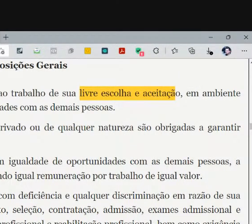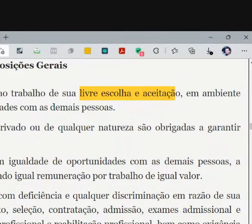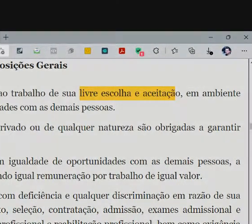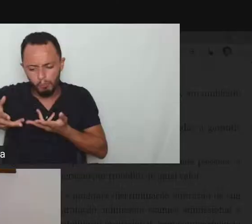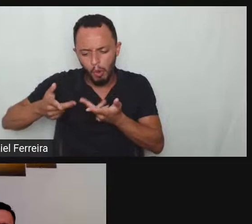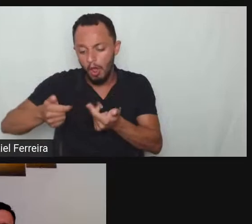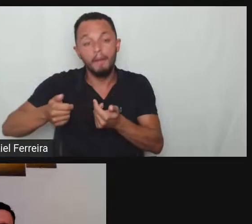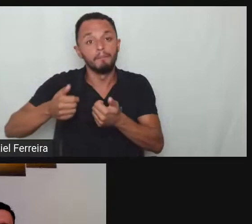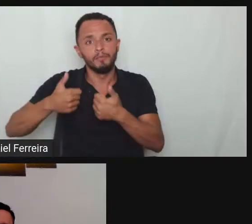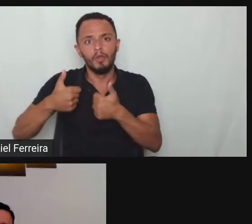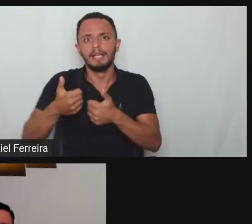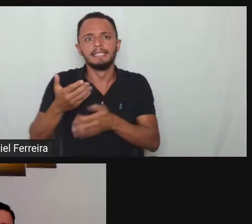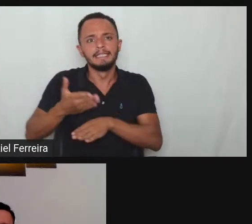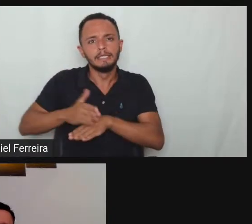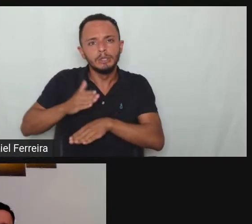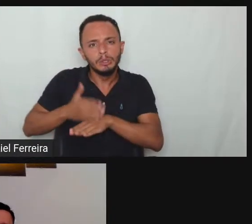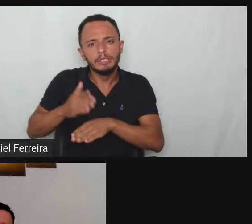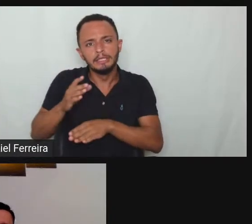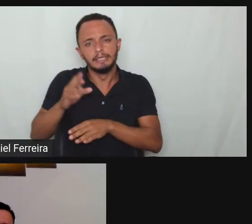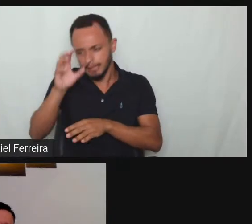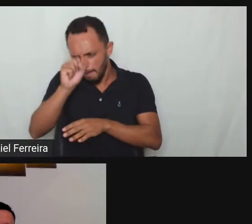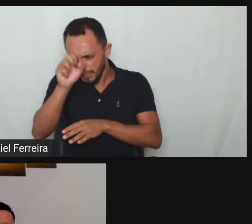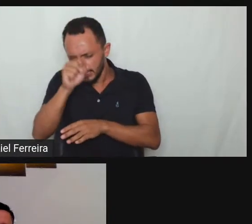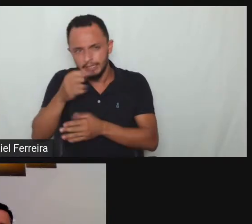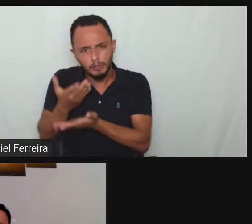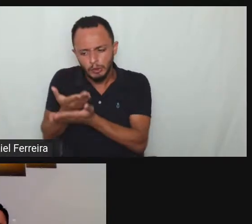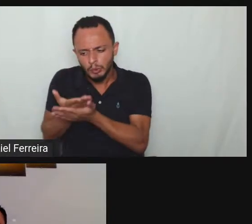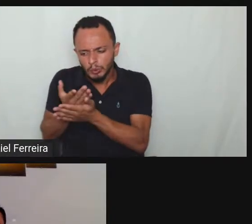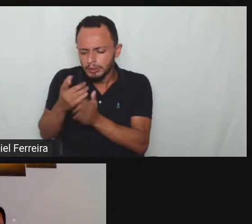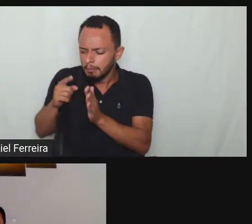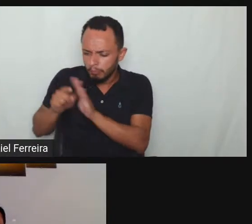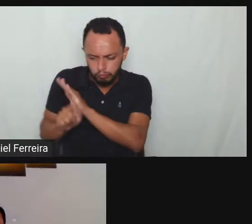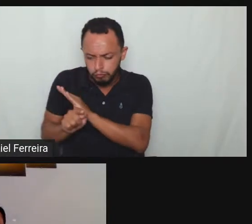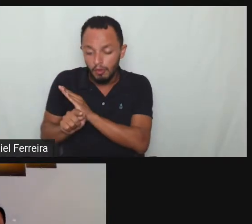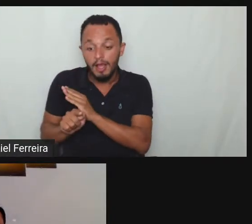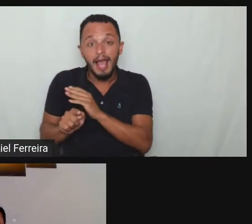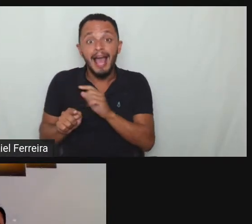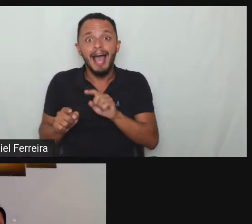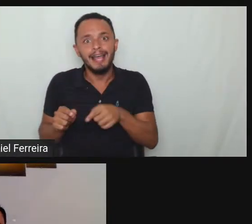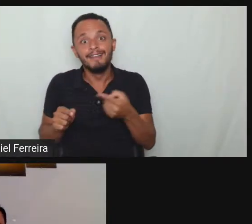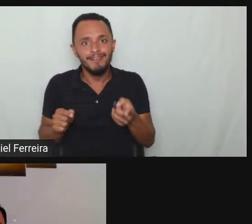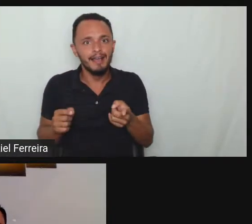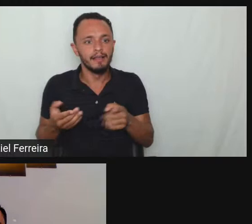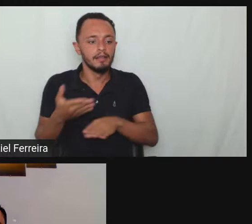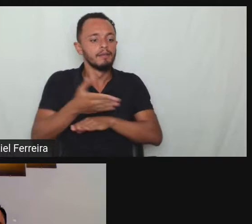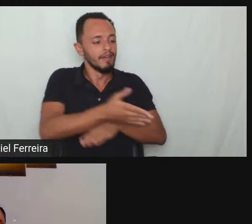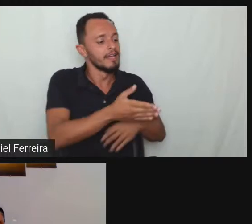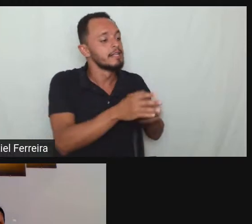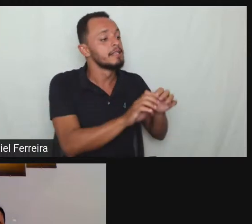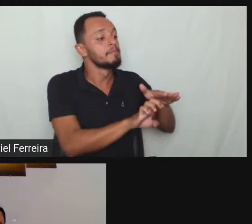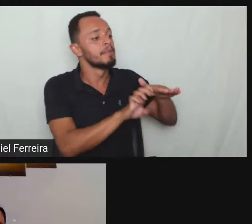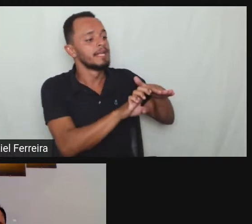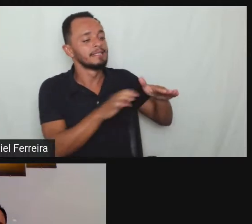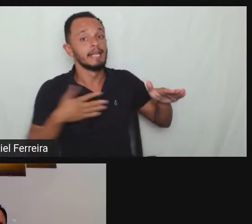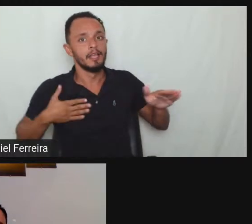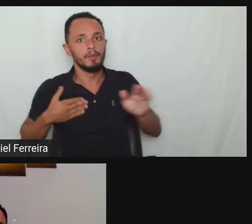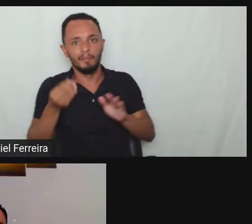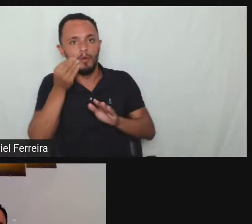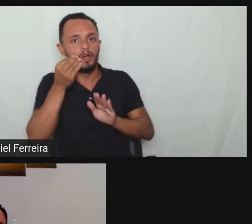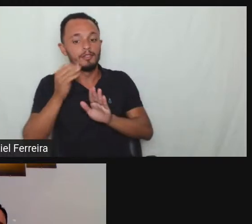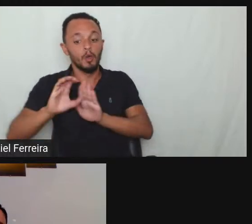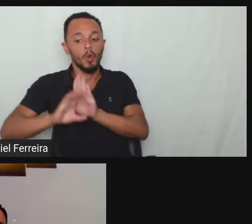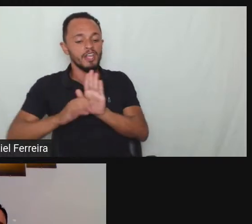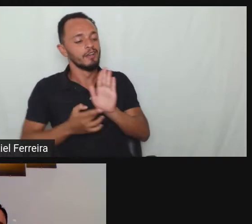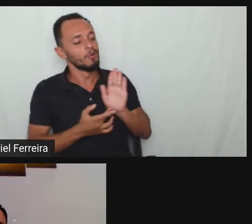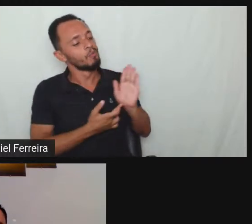deficiência chega lá na entrevista de emprego e ela tem um currículo que era um currículo muito bom aí viram para